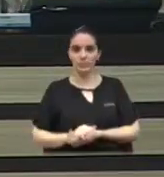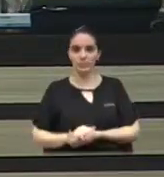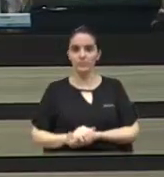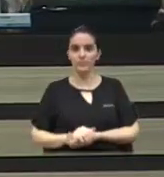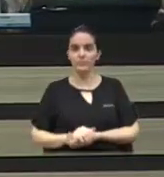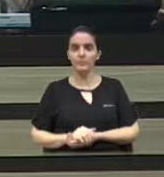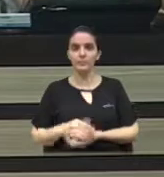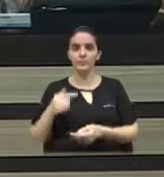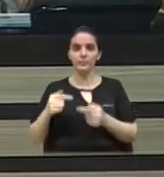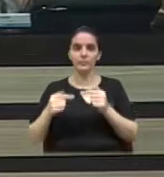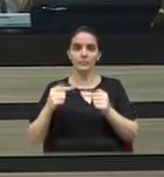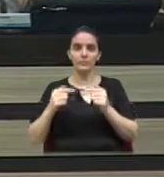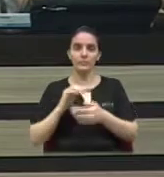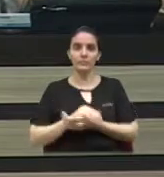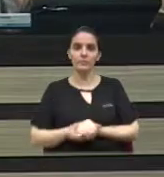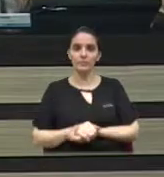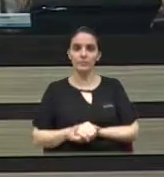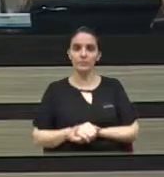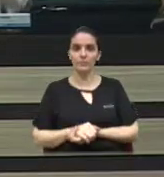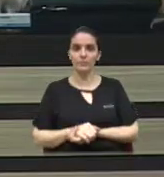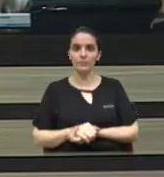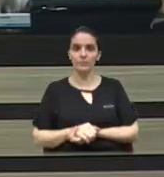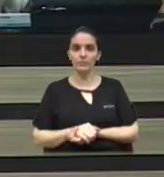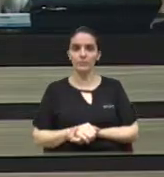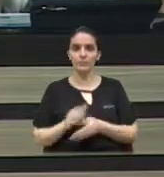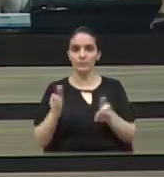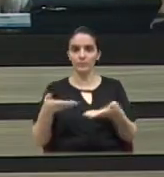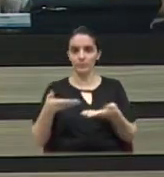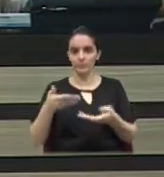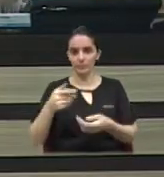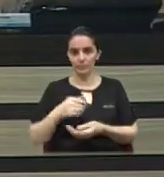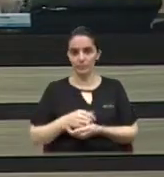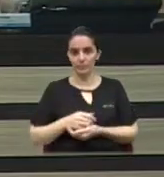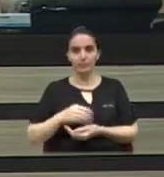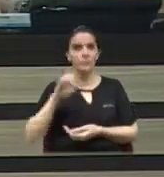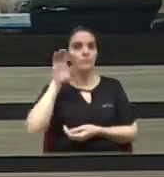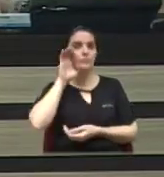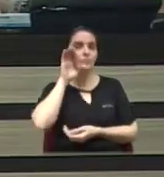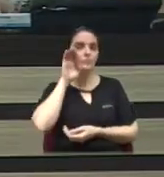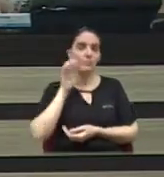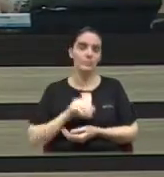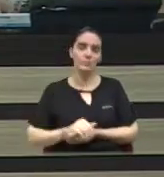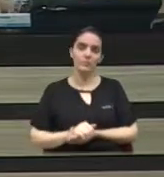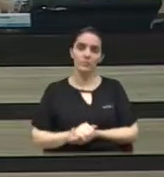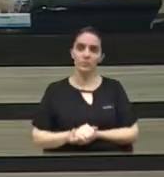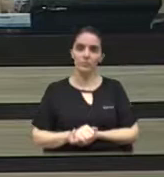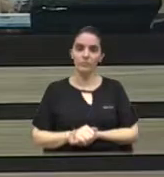Em discussão. Eu quero discutir. Com a palavra, vereadora Constância Félix.